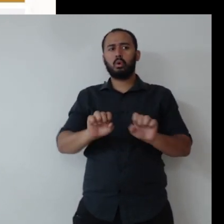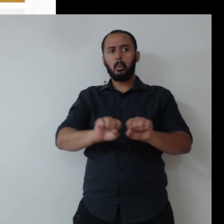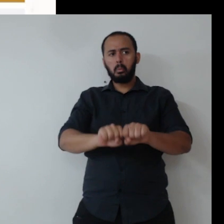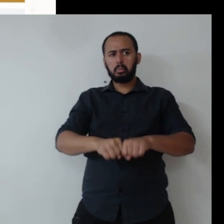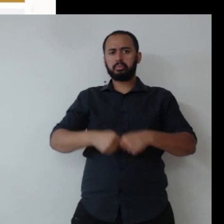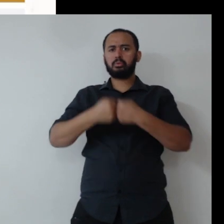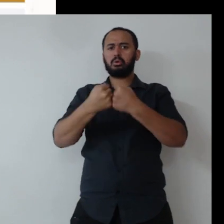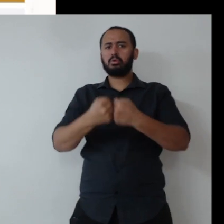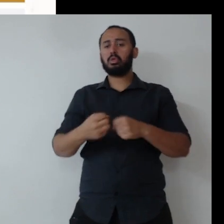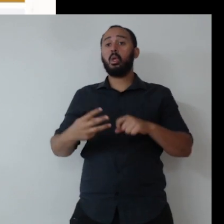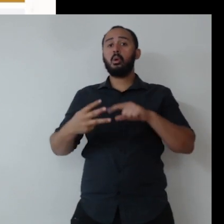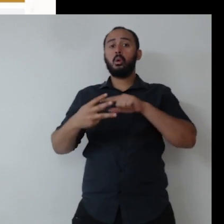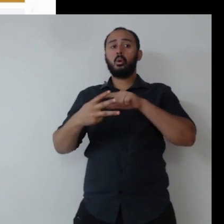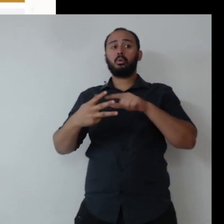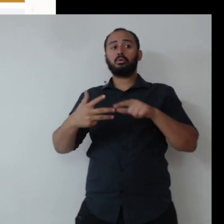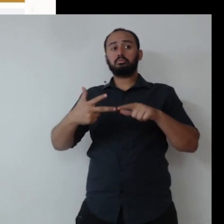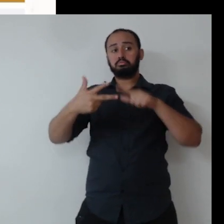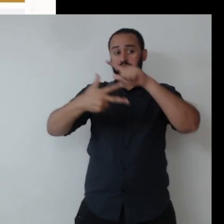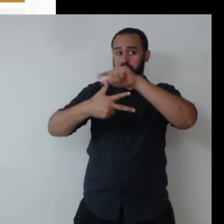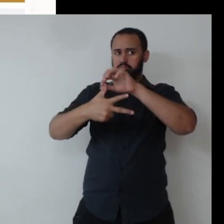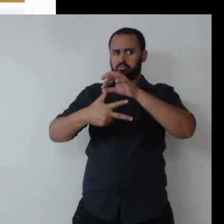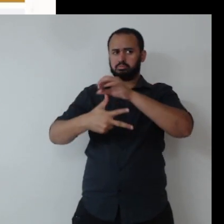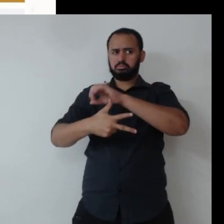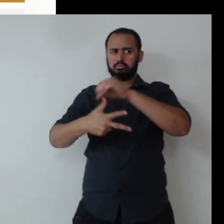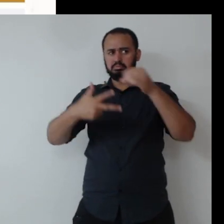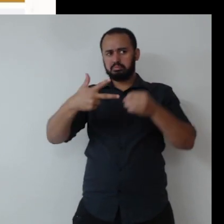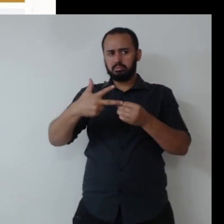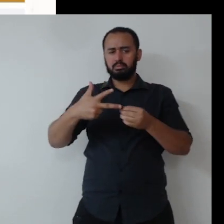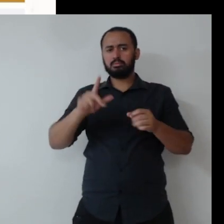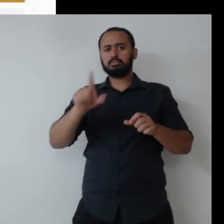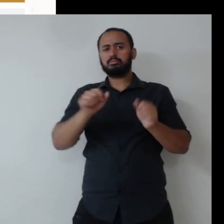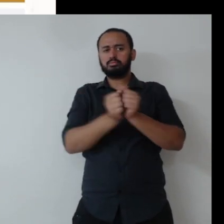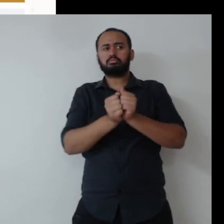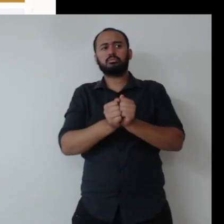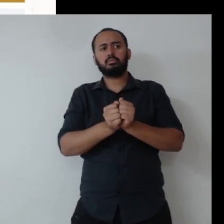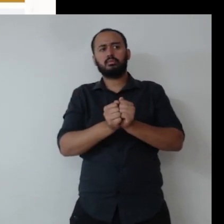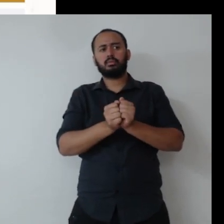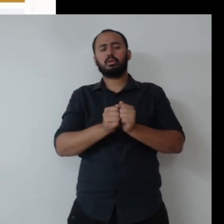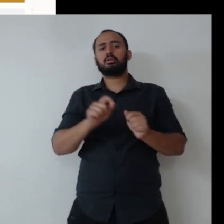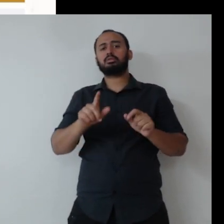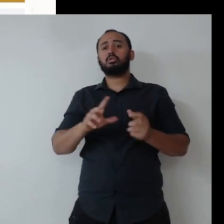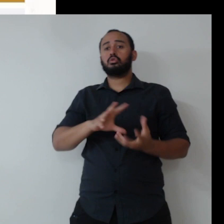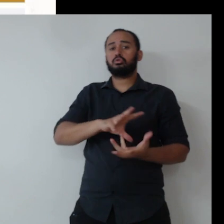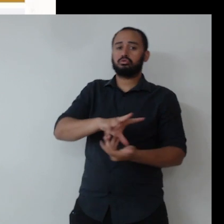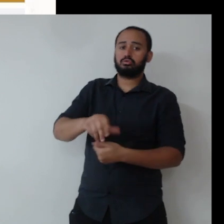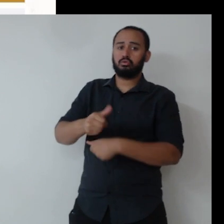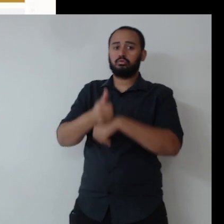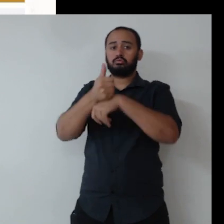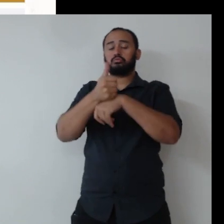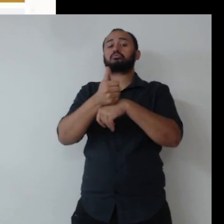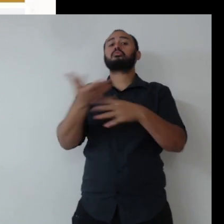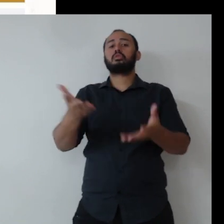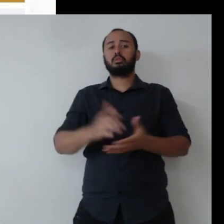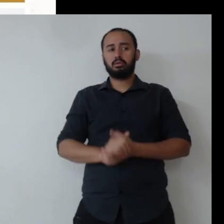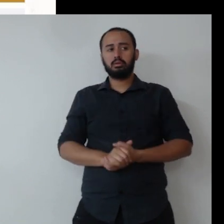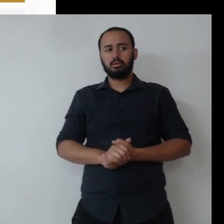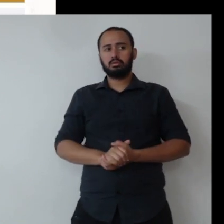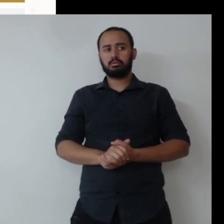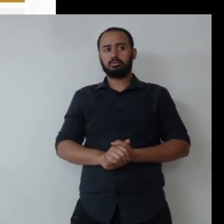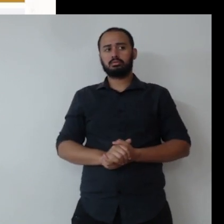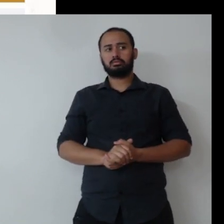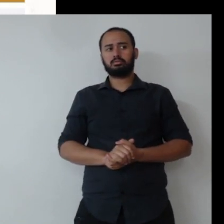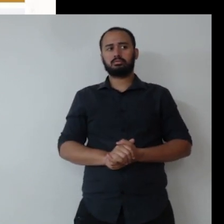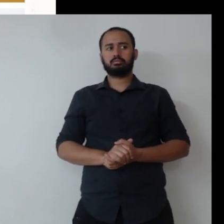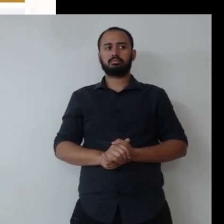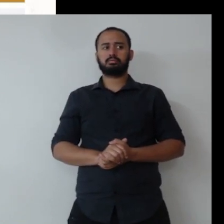executivo, legislativo, judiciário, se ancorar nesses princípios dos Objetivos do Desenvolvimento Sustentável, dos ODSs, que é